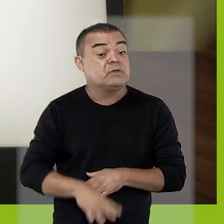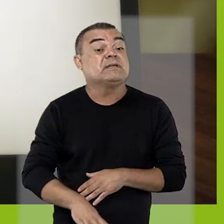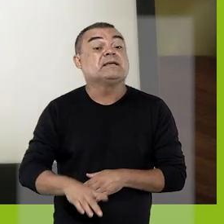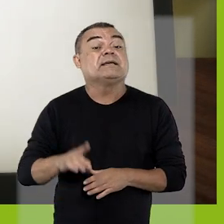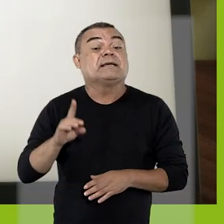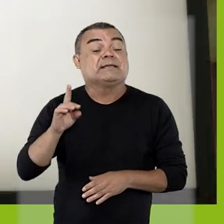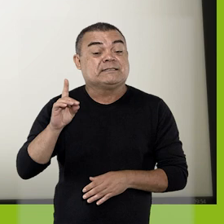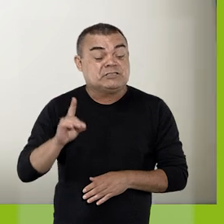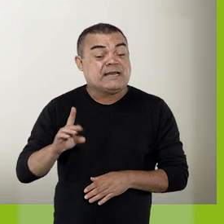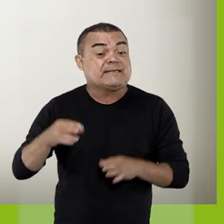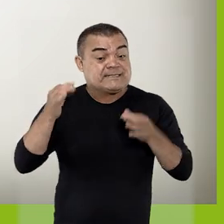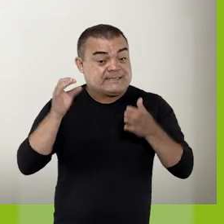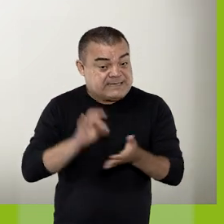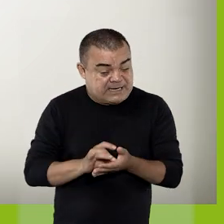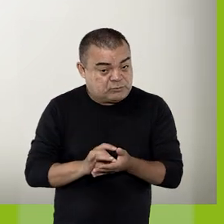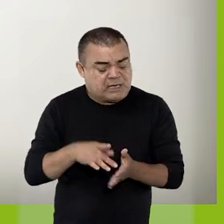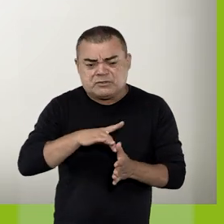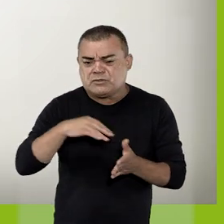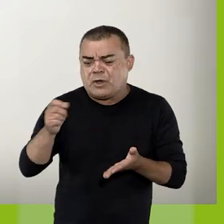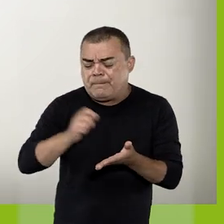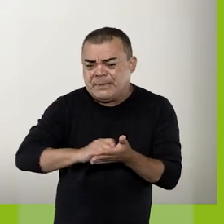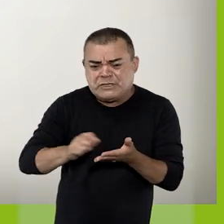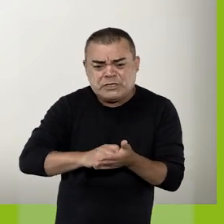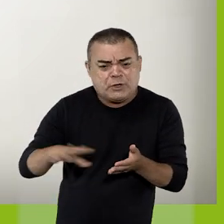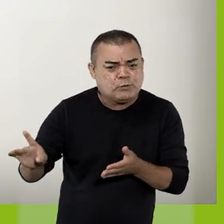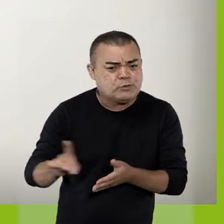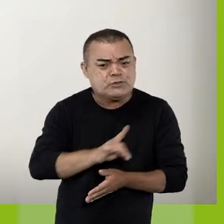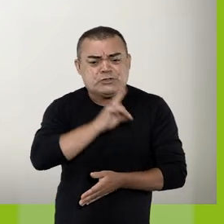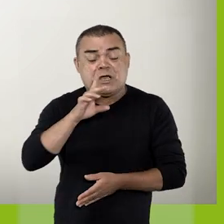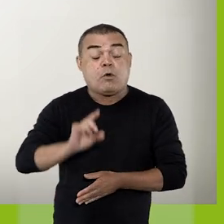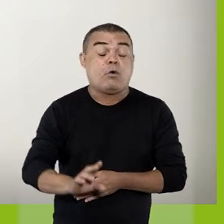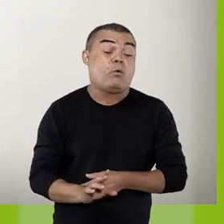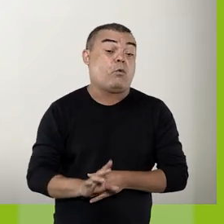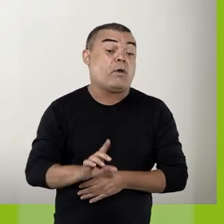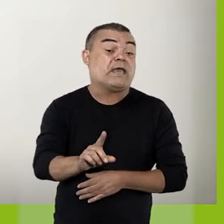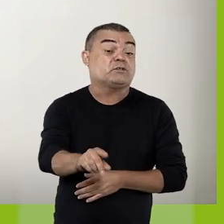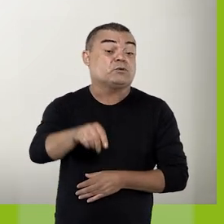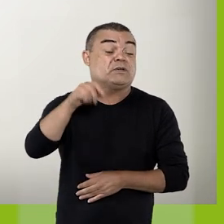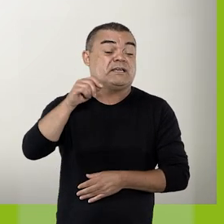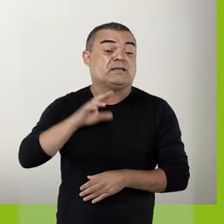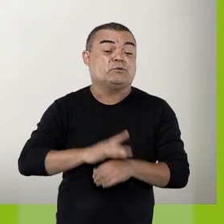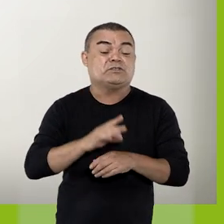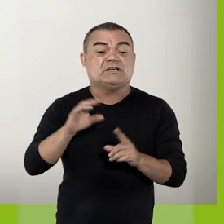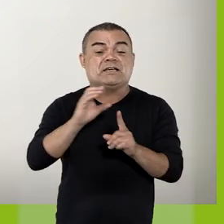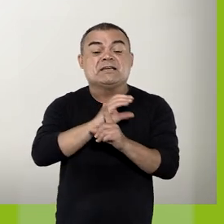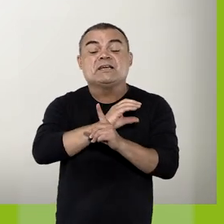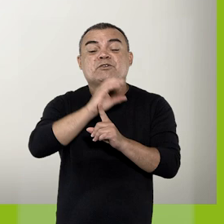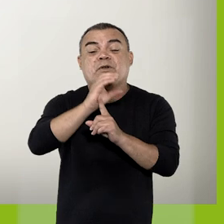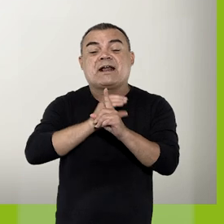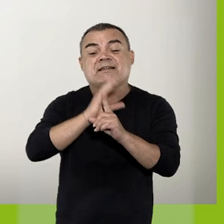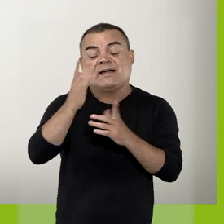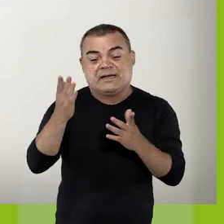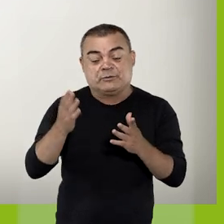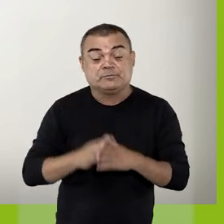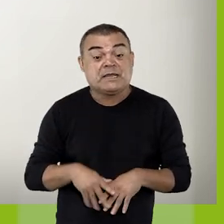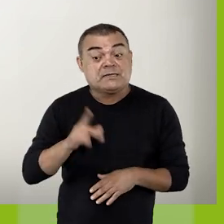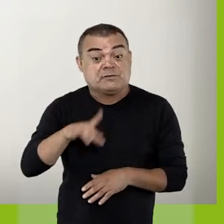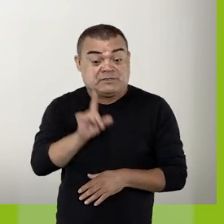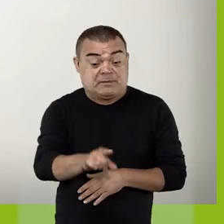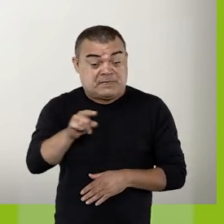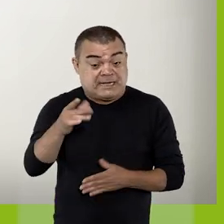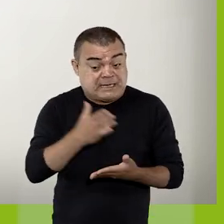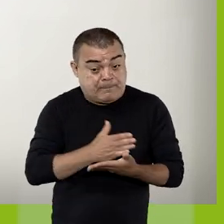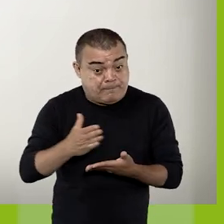data certa, é só preencher o dia ou escolher a data no calendário clicando neste ícone. Se você